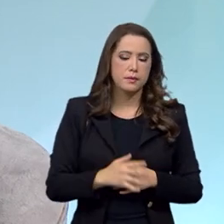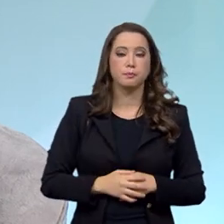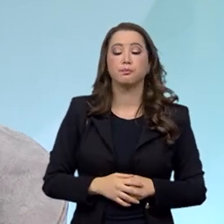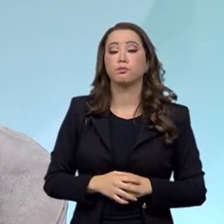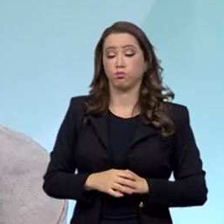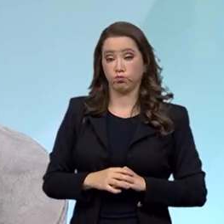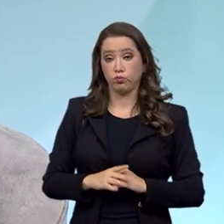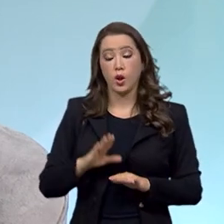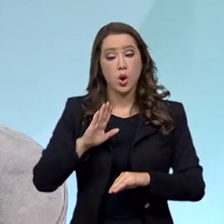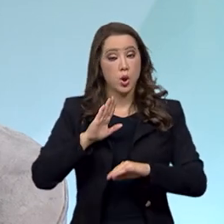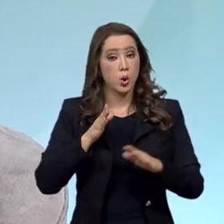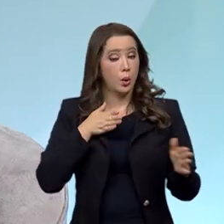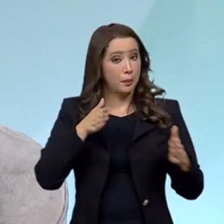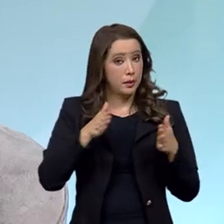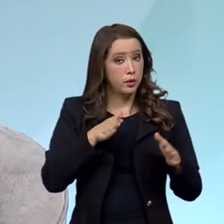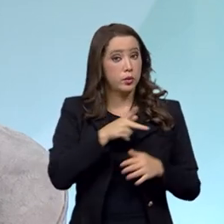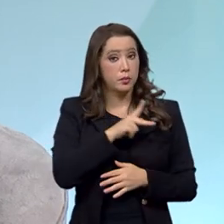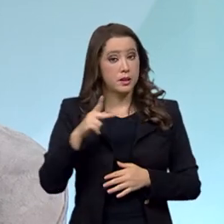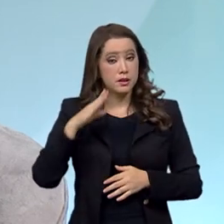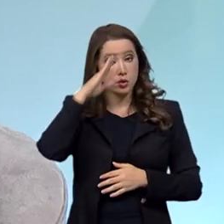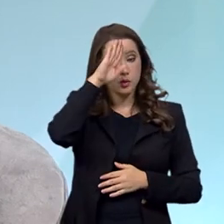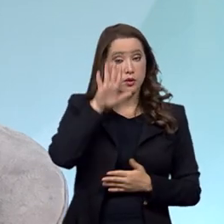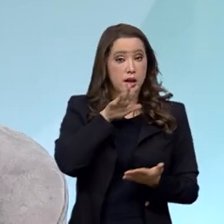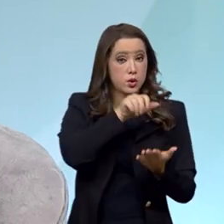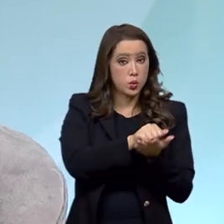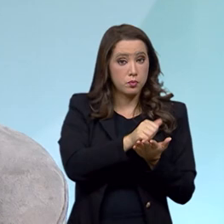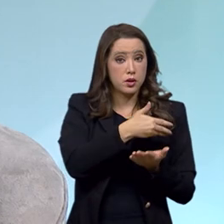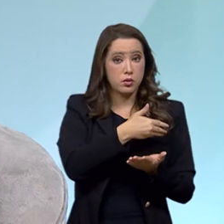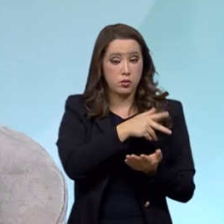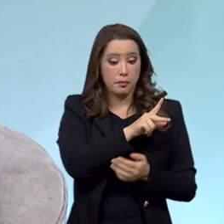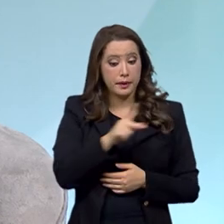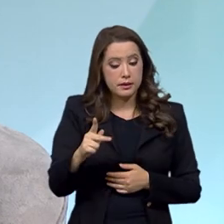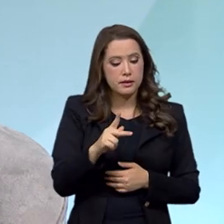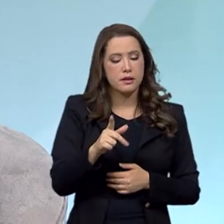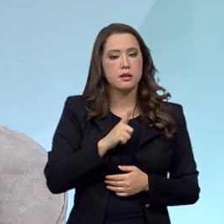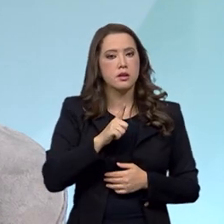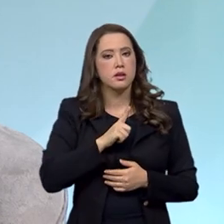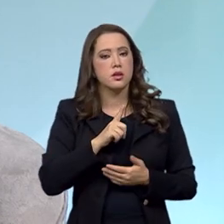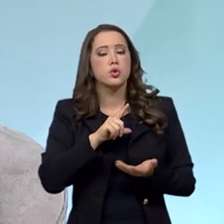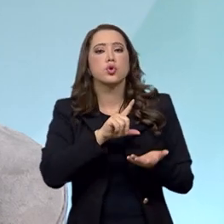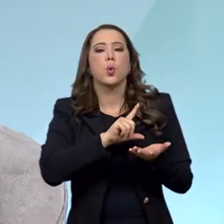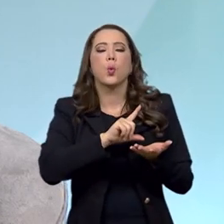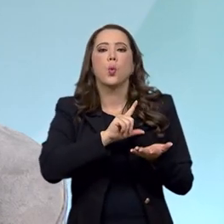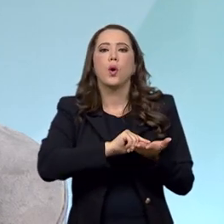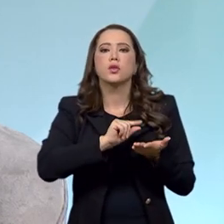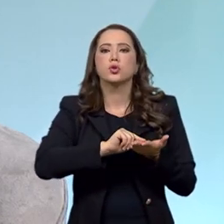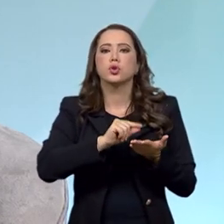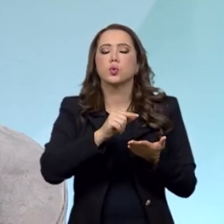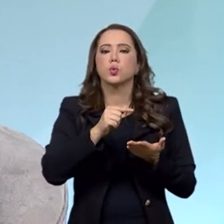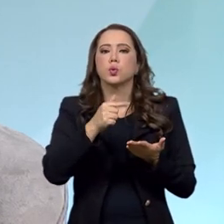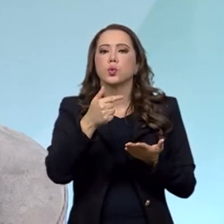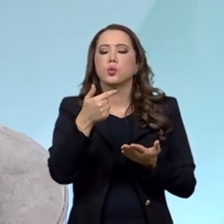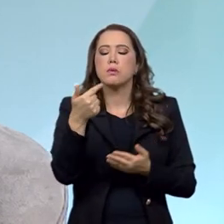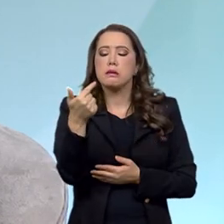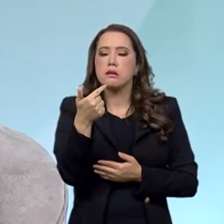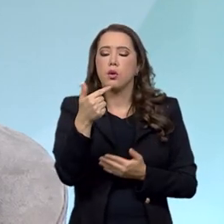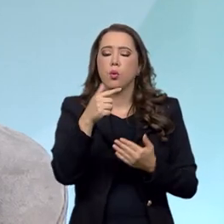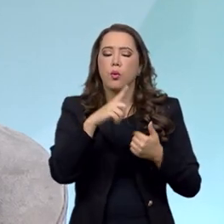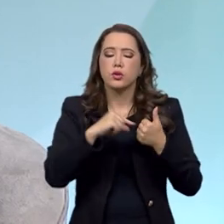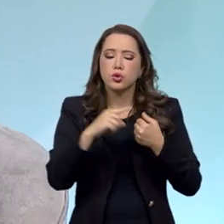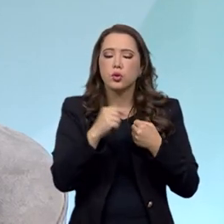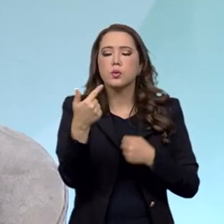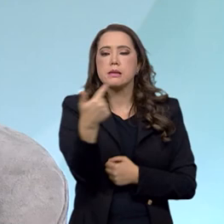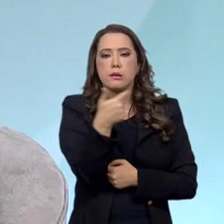o governo, ele tinha diante de si um artigo da Lei Brasileira de Inclusão, o artigo 2º, parágrafo 2º,